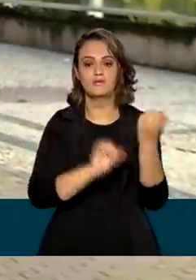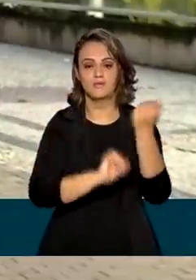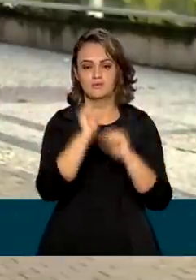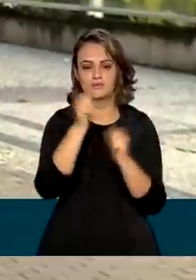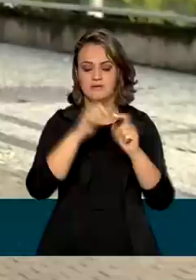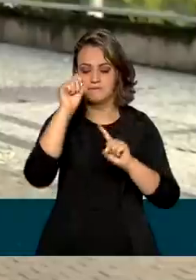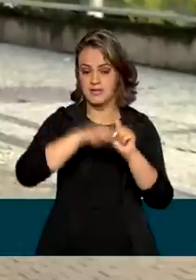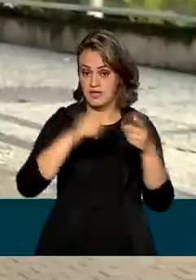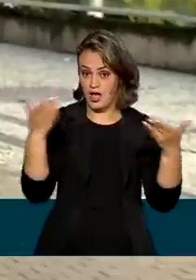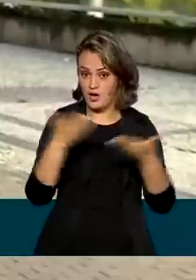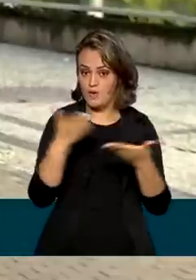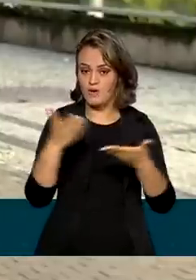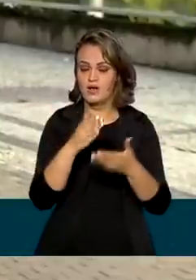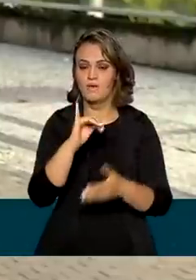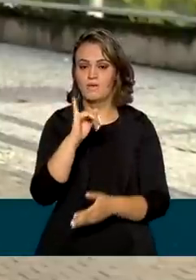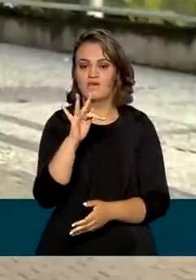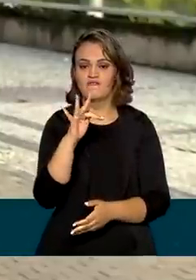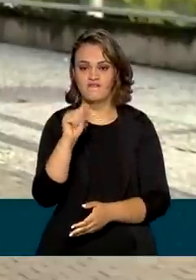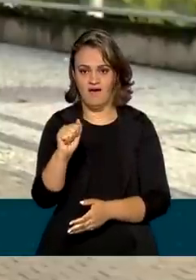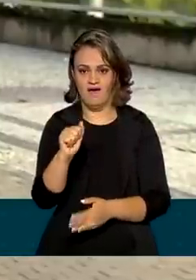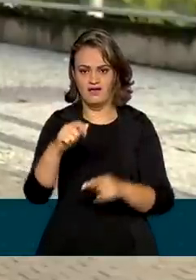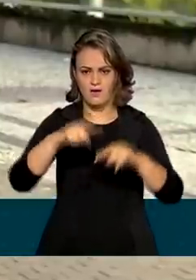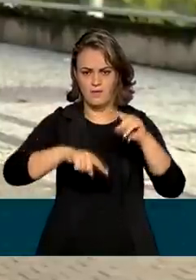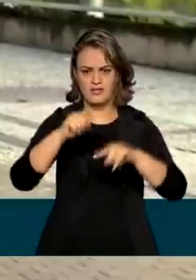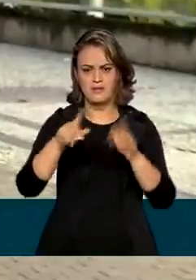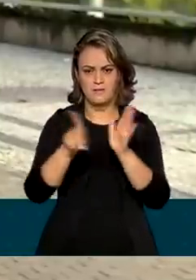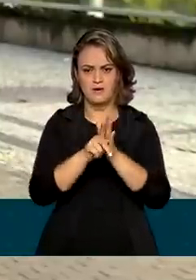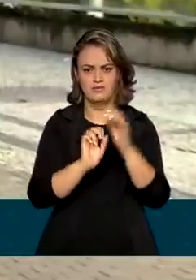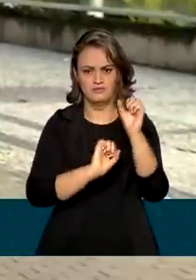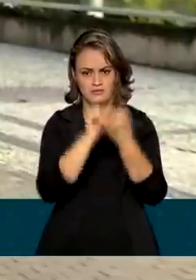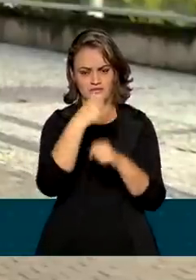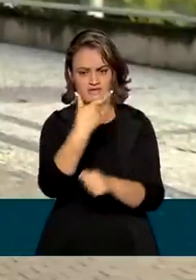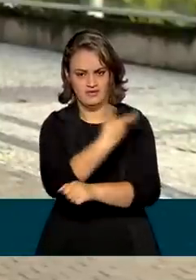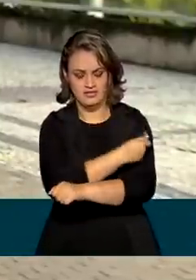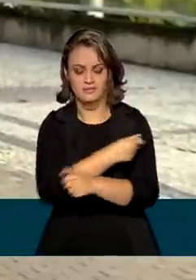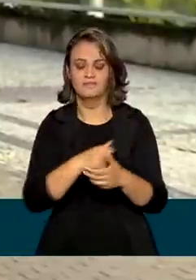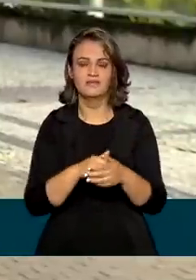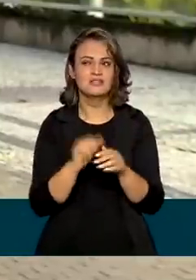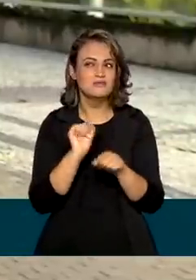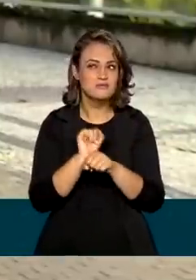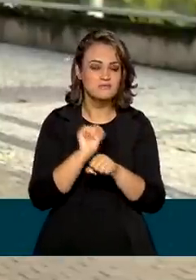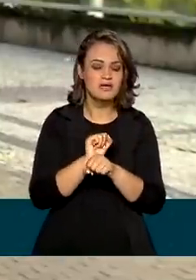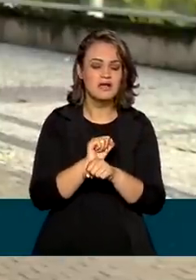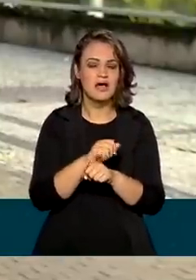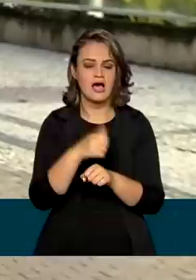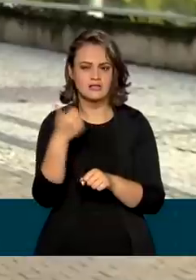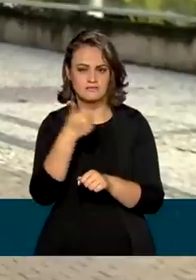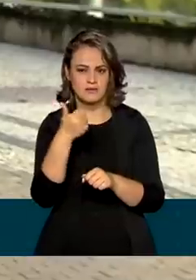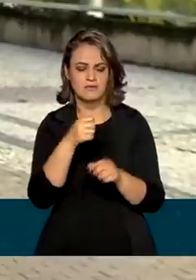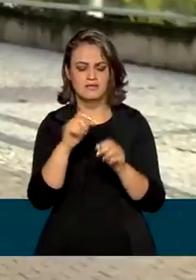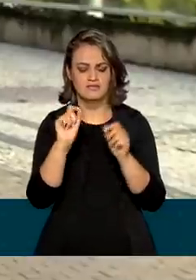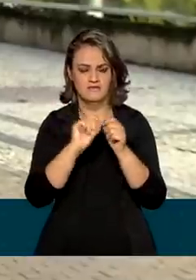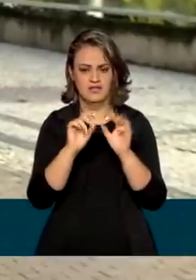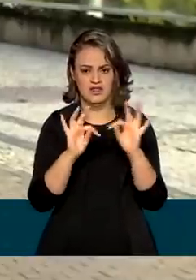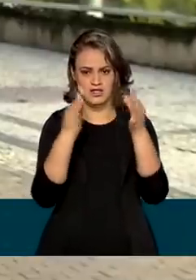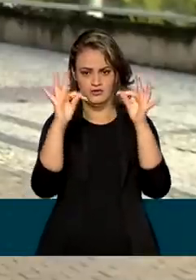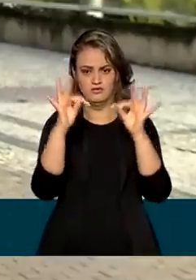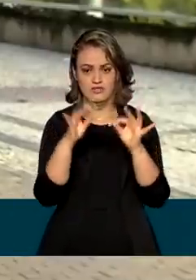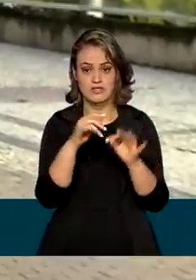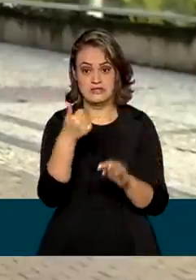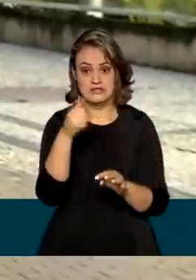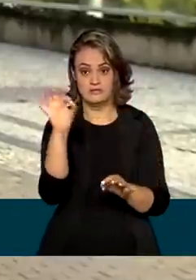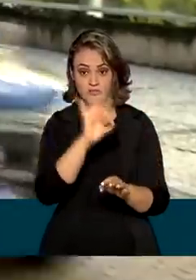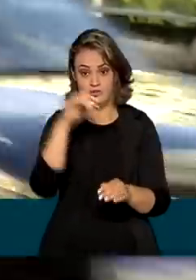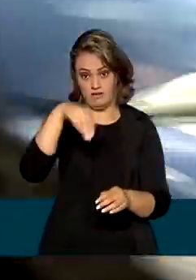ainda neste mês, o IFA, a matéria-prima da vacina. A expectativa é que as primeiras doses produzidas com tecnologia 100